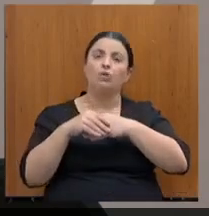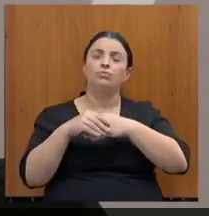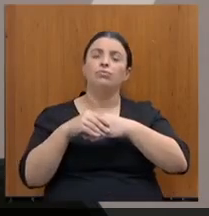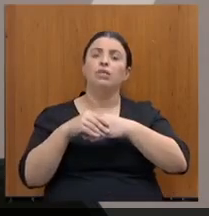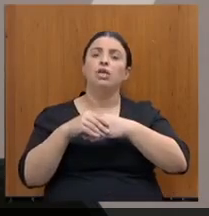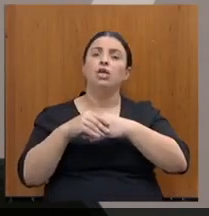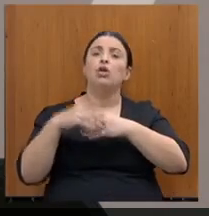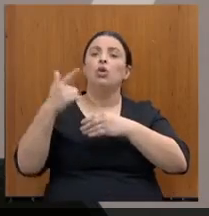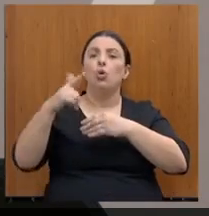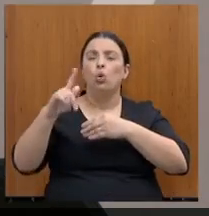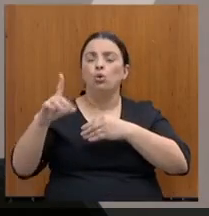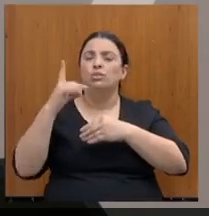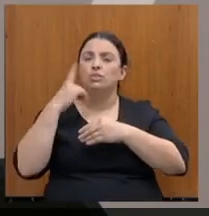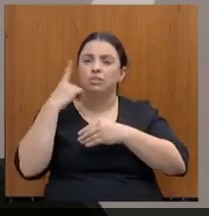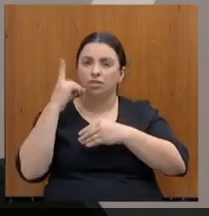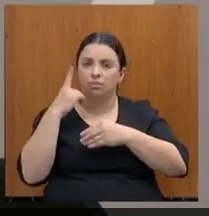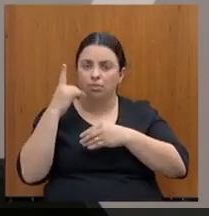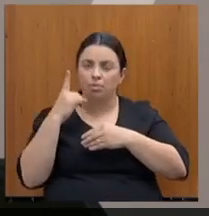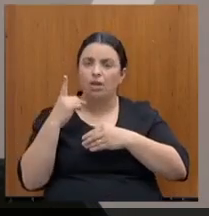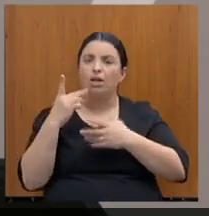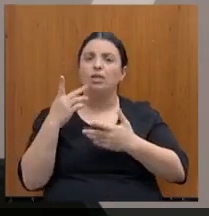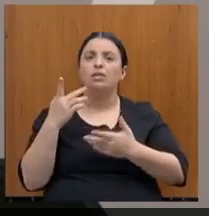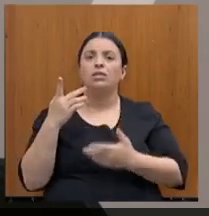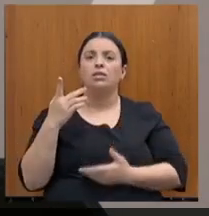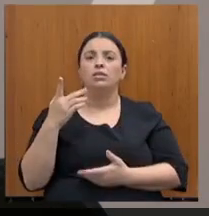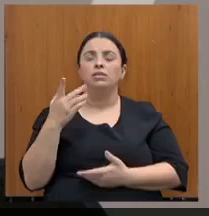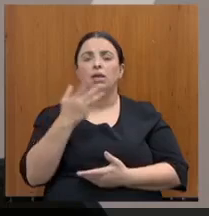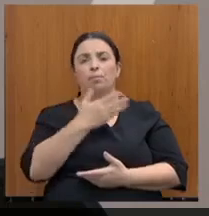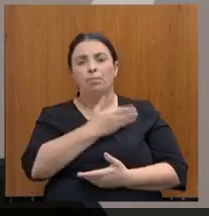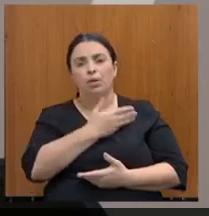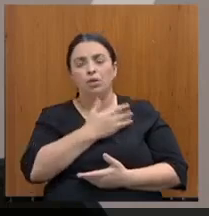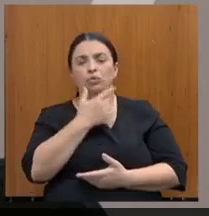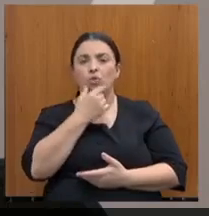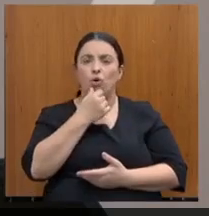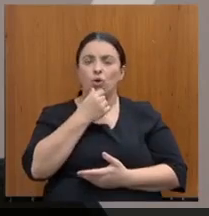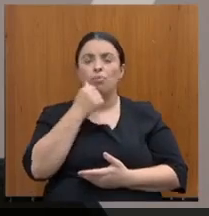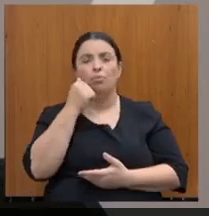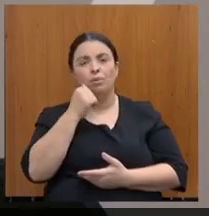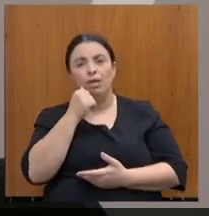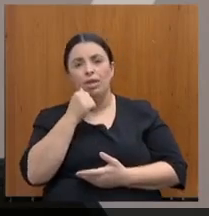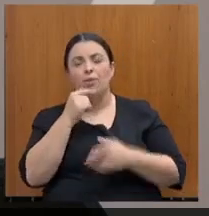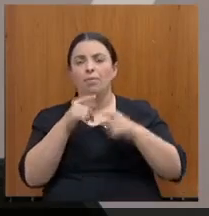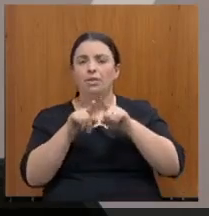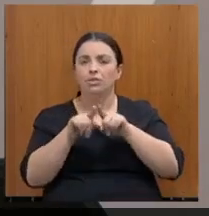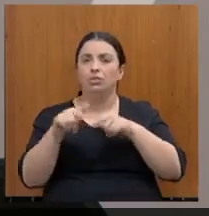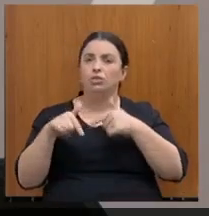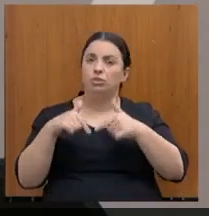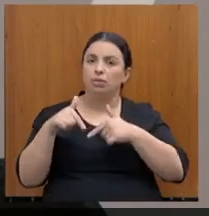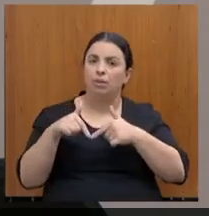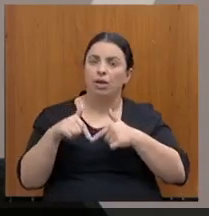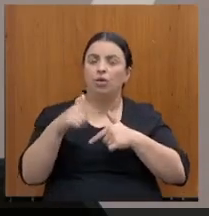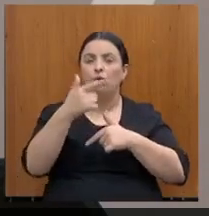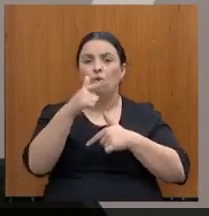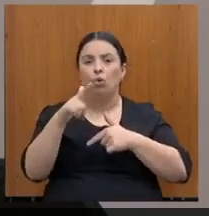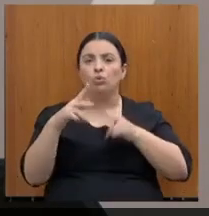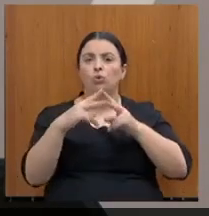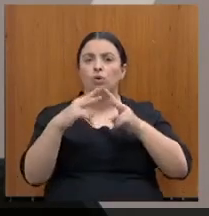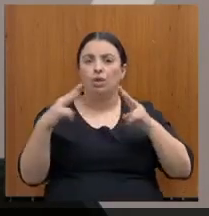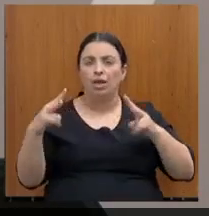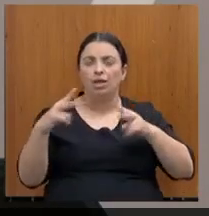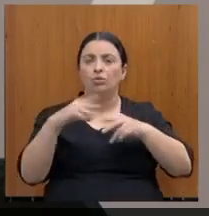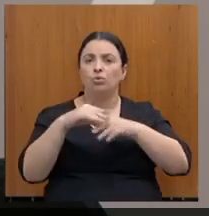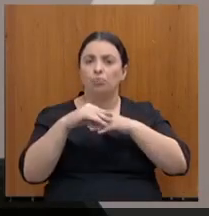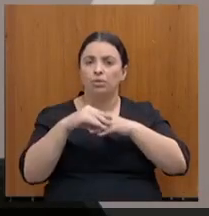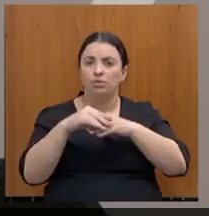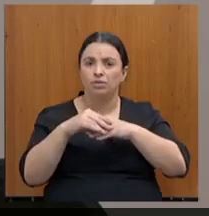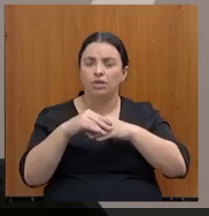os demais parceiros, companheiros, deputados e deputadas aqui presentes, assim como os demais online, na pessoa